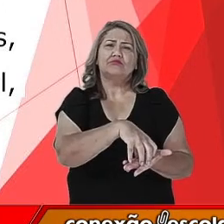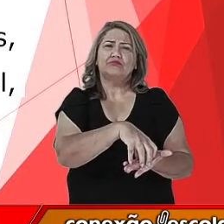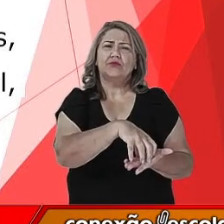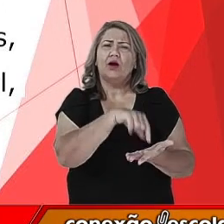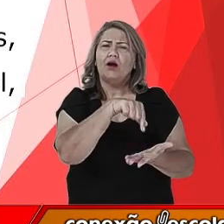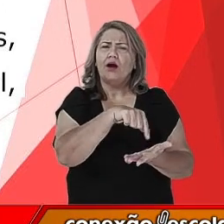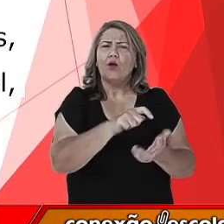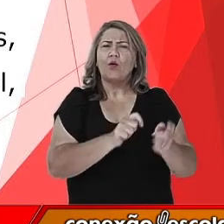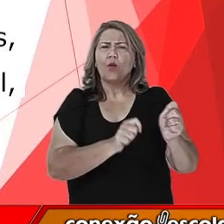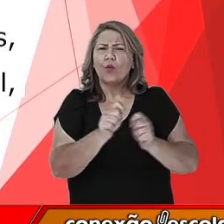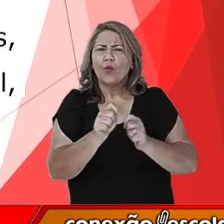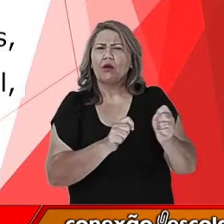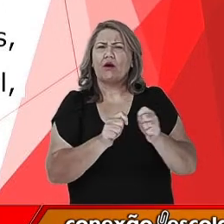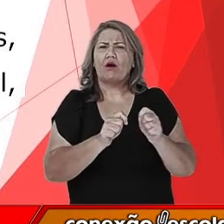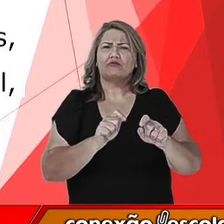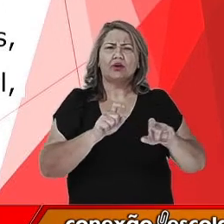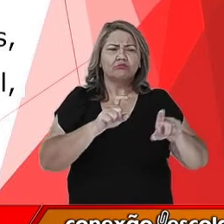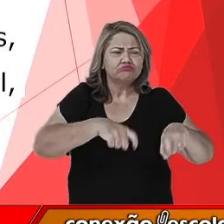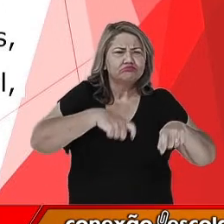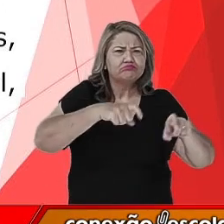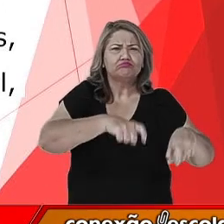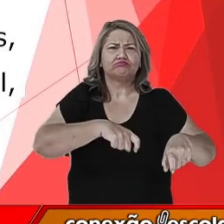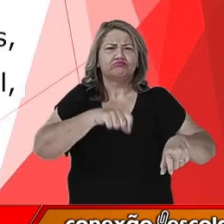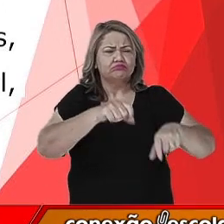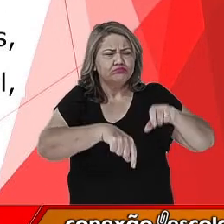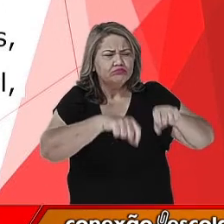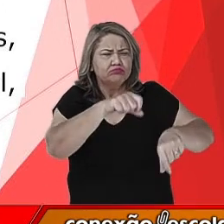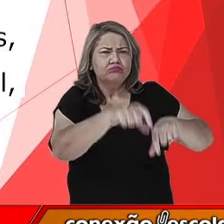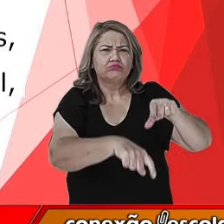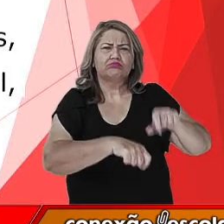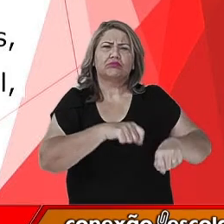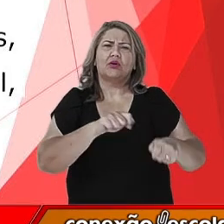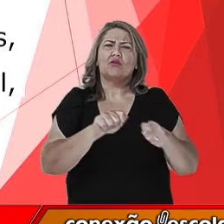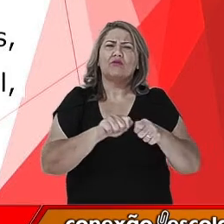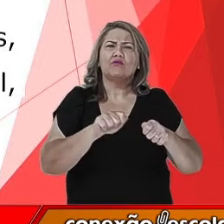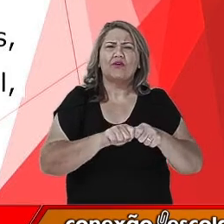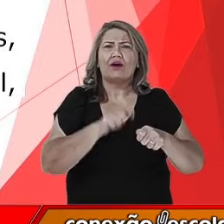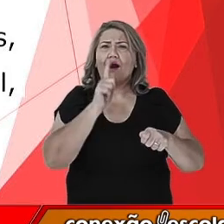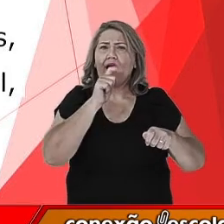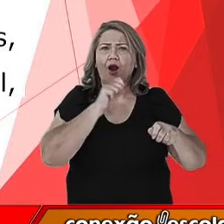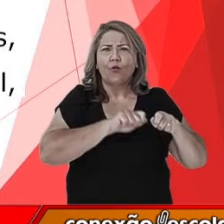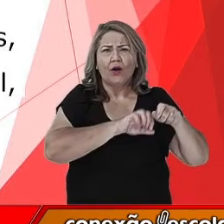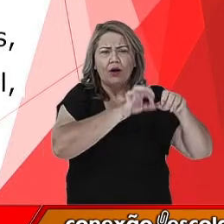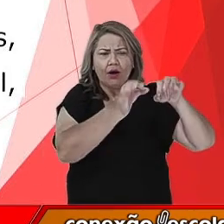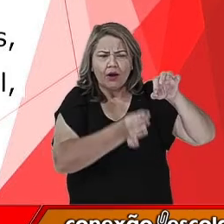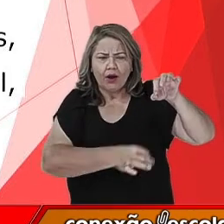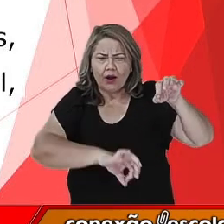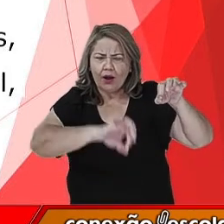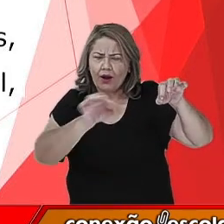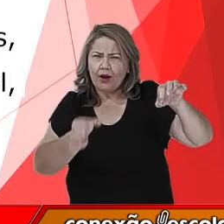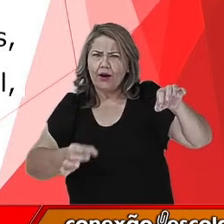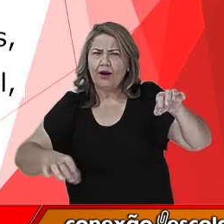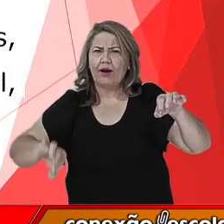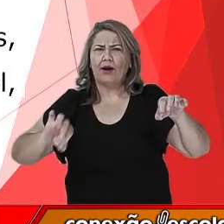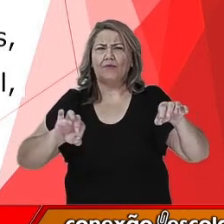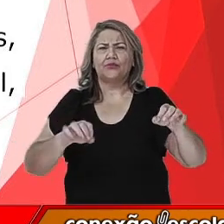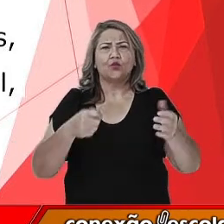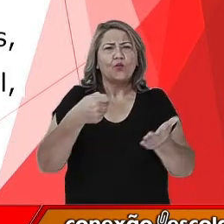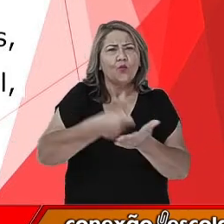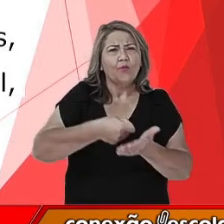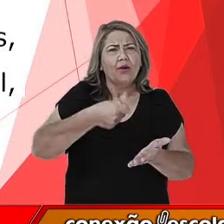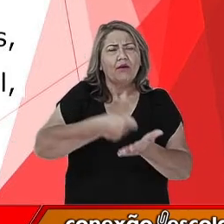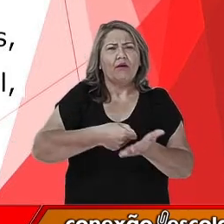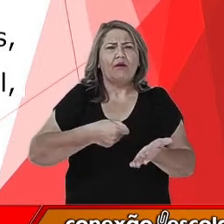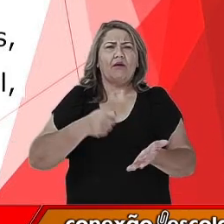Controlava as atividades agrícolas, determinava a construção de sistemas de irrigação, cobrança de impostos,